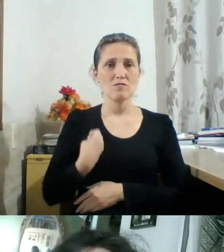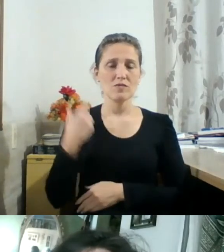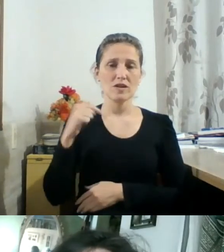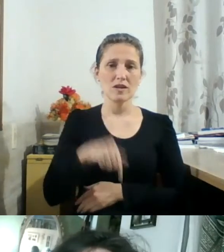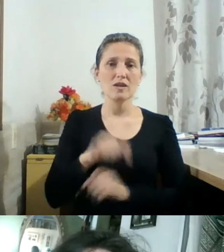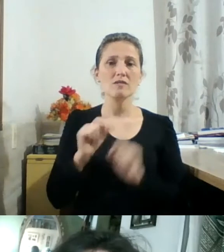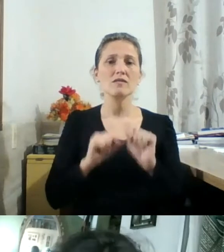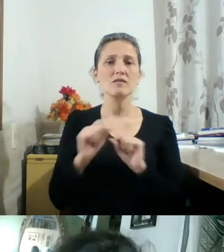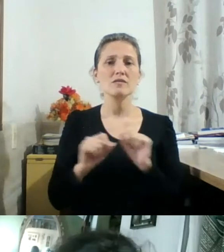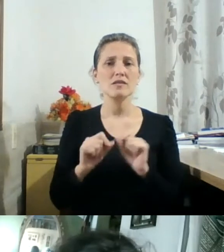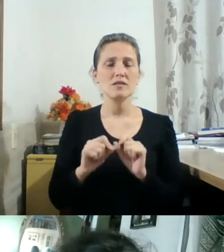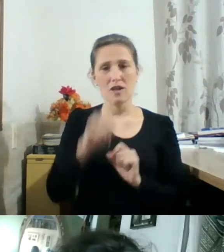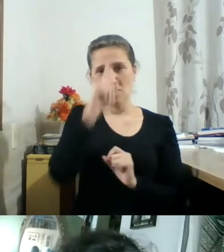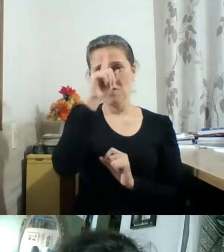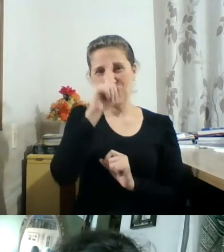inventando moda,